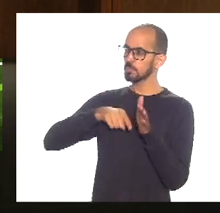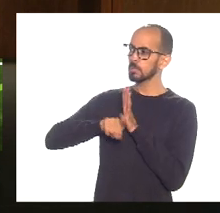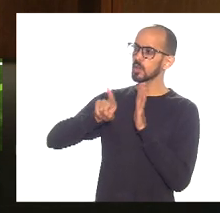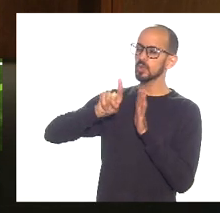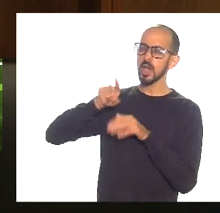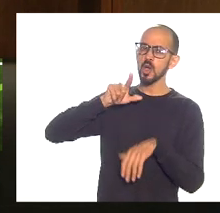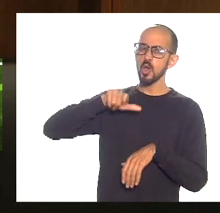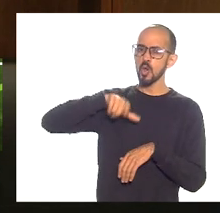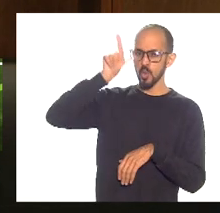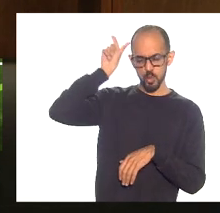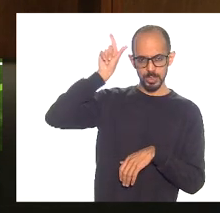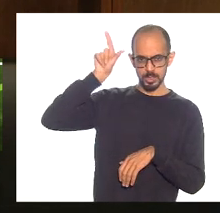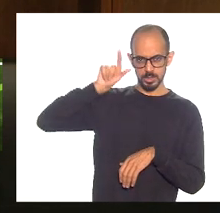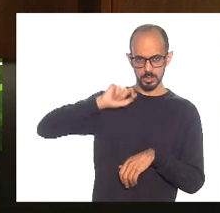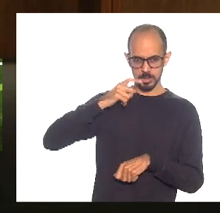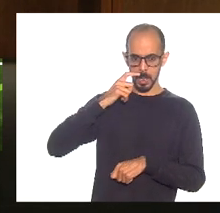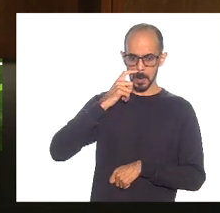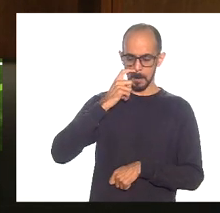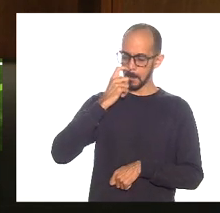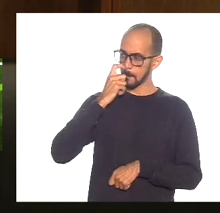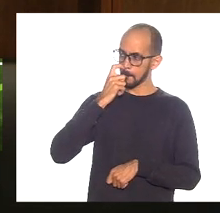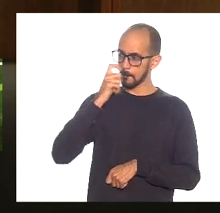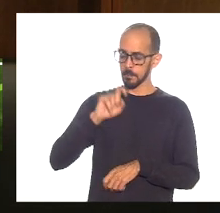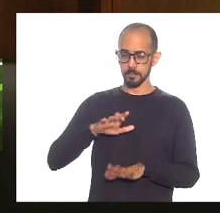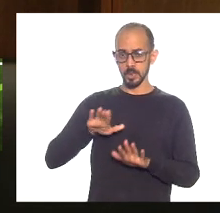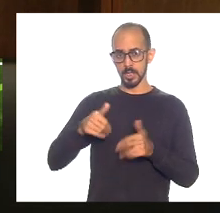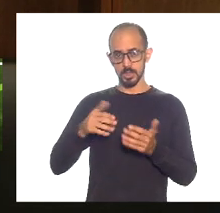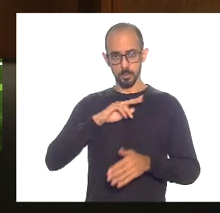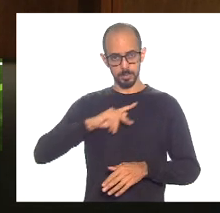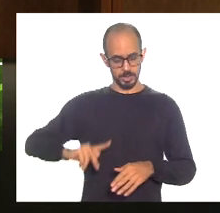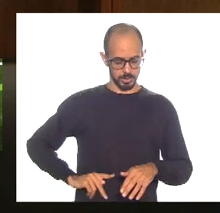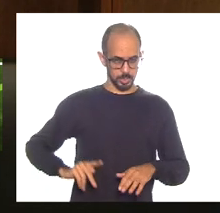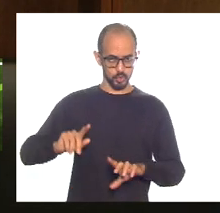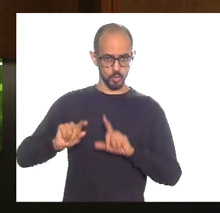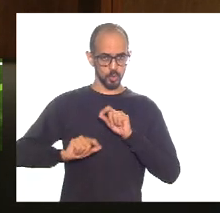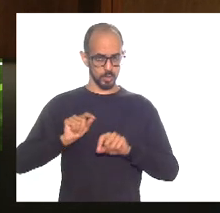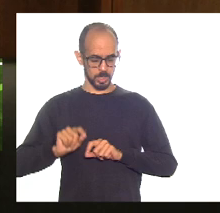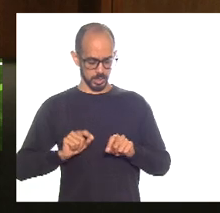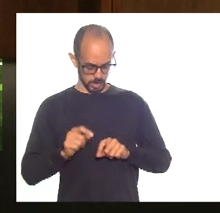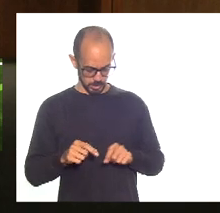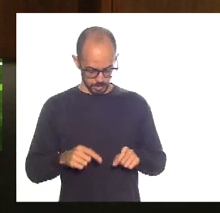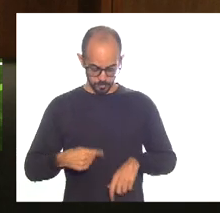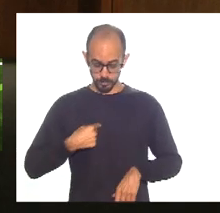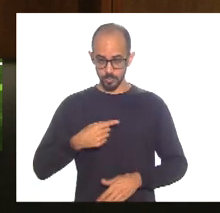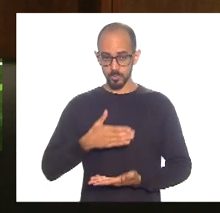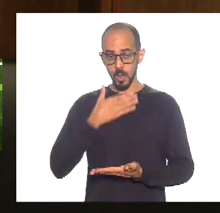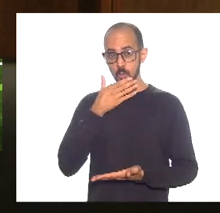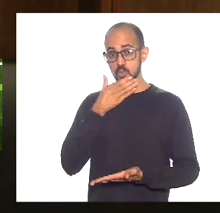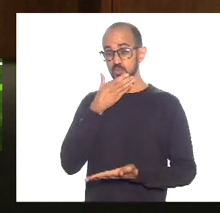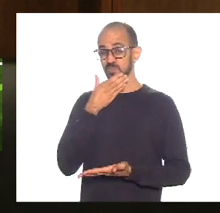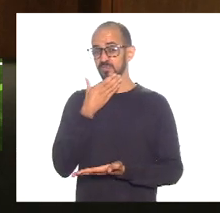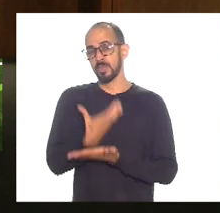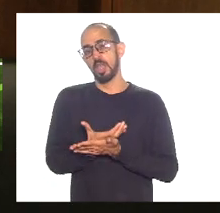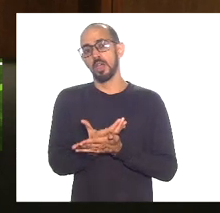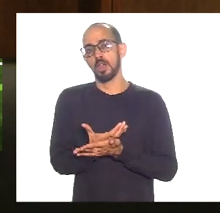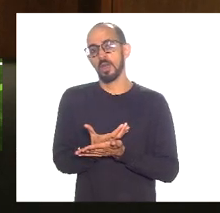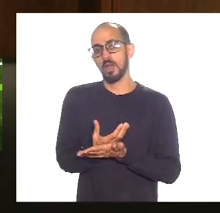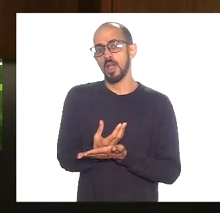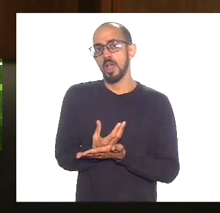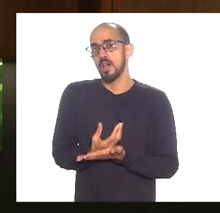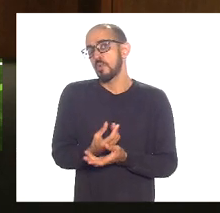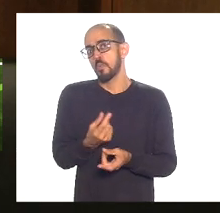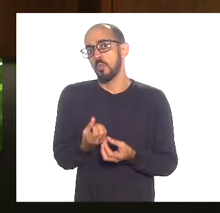Não, não, só pra... Presidente, o que está recebendo, falando de P&D, assim, nós estamos falando aqui em formal, num